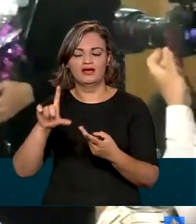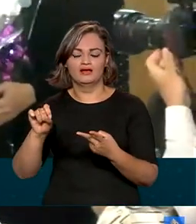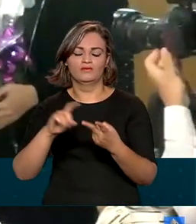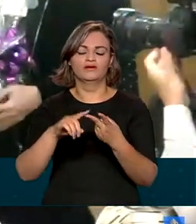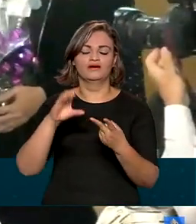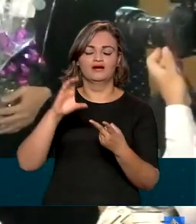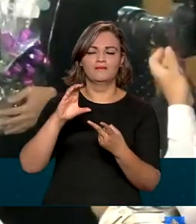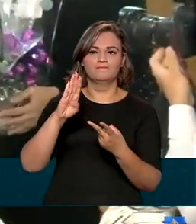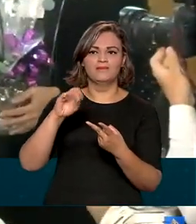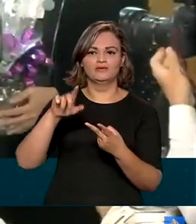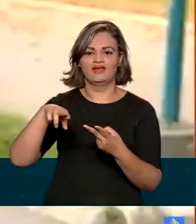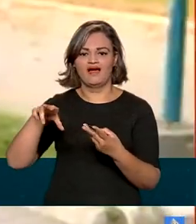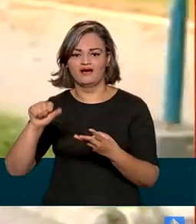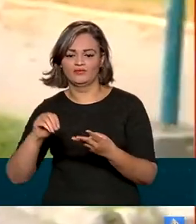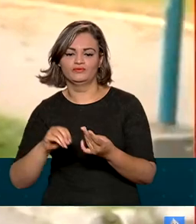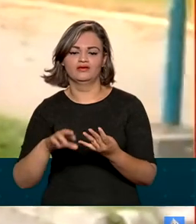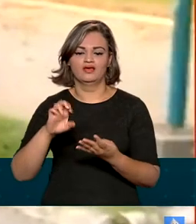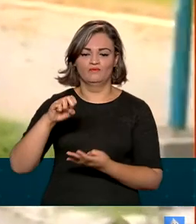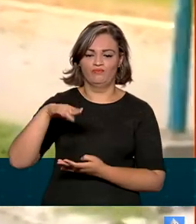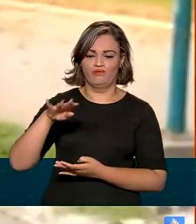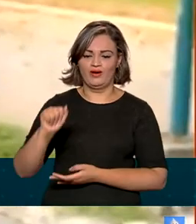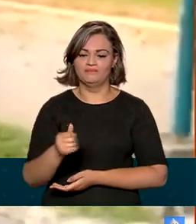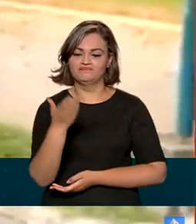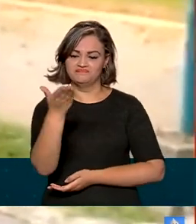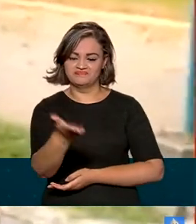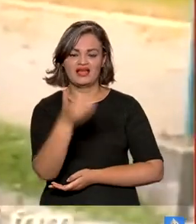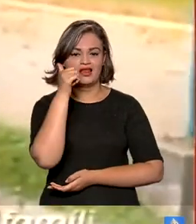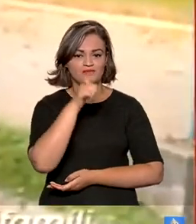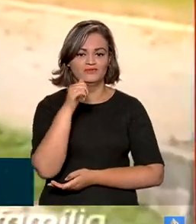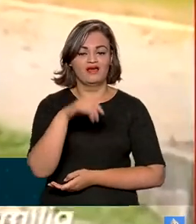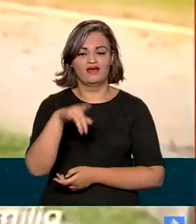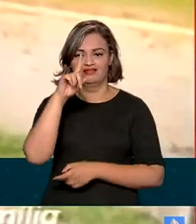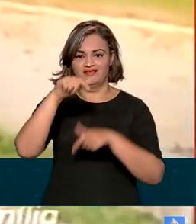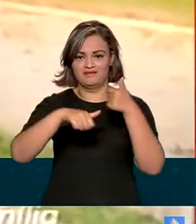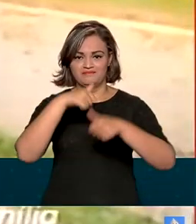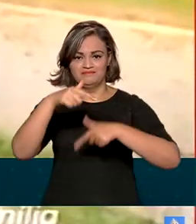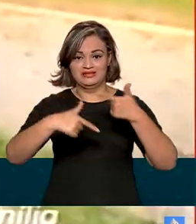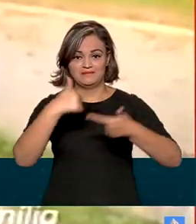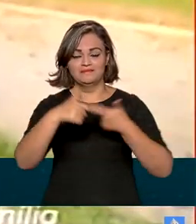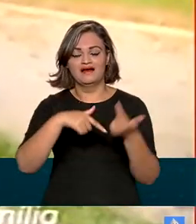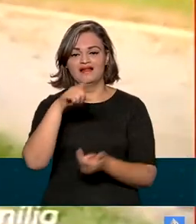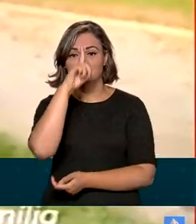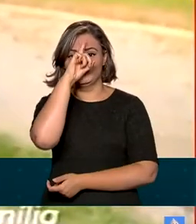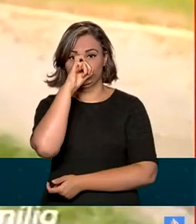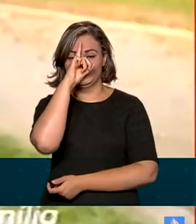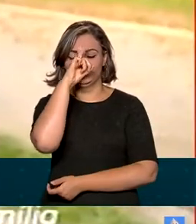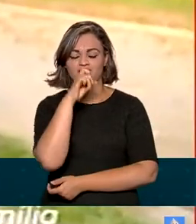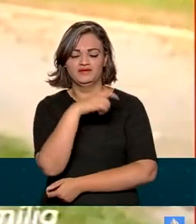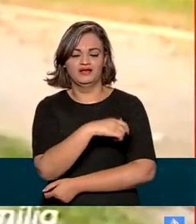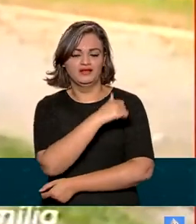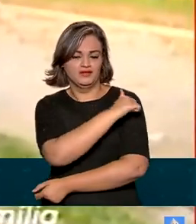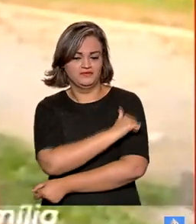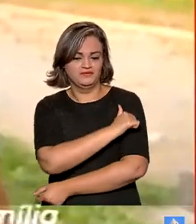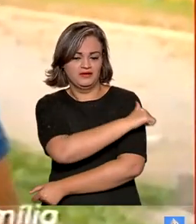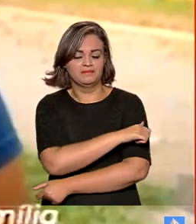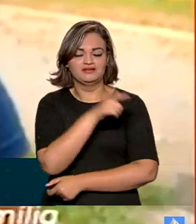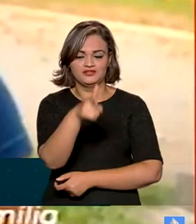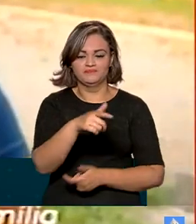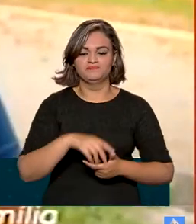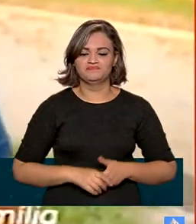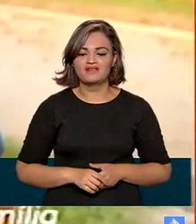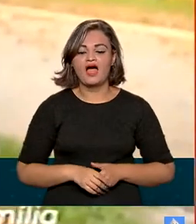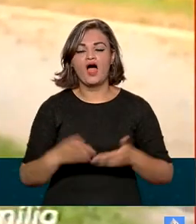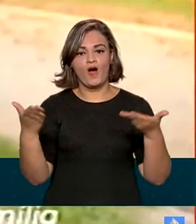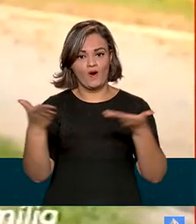Balneário, Pissarras. Eu sou Ivia Rodrigues, enfermeira, coordenadora da equipe de saúde da família de Balneário Pissarras.